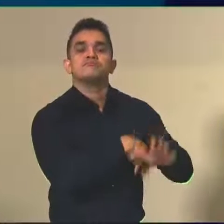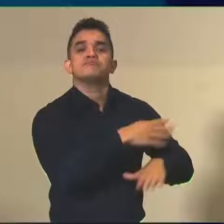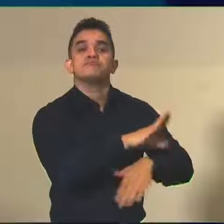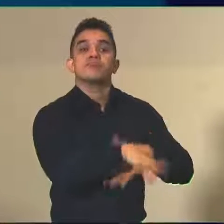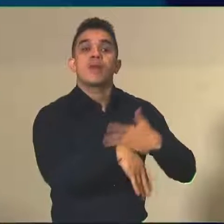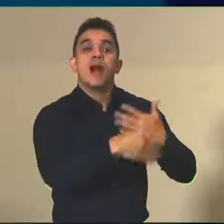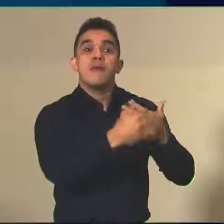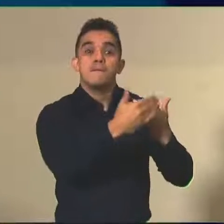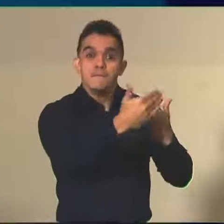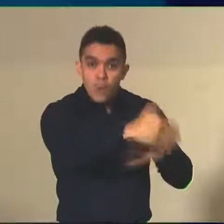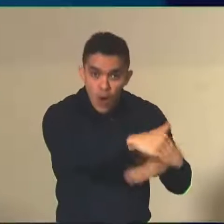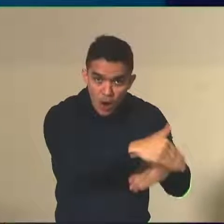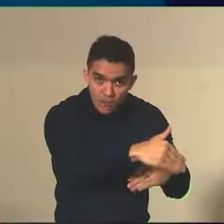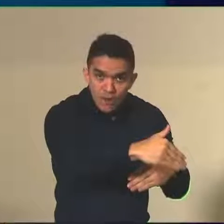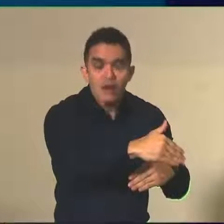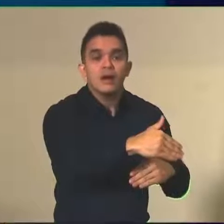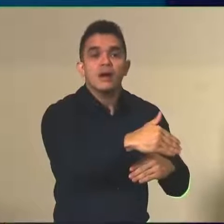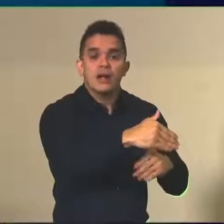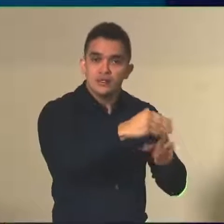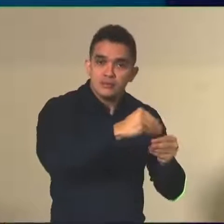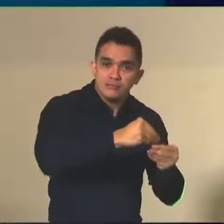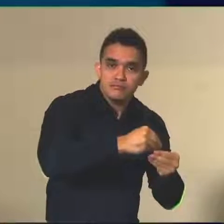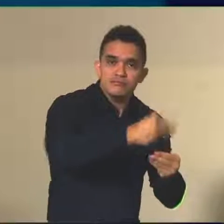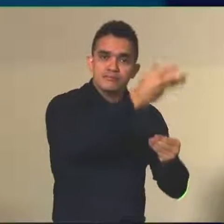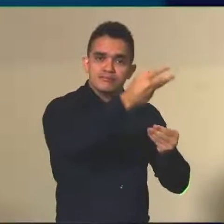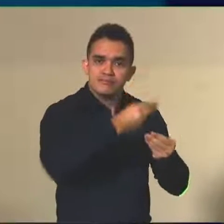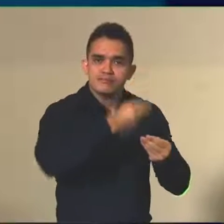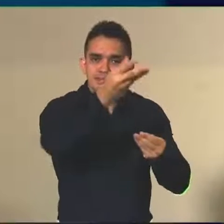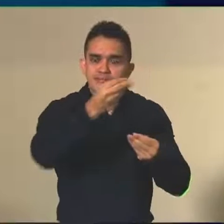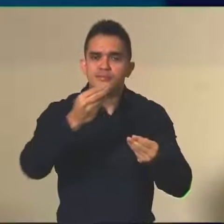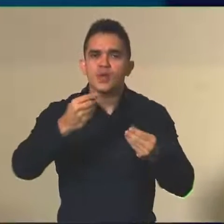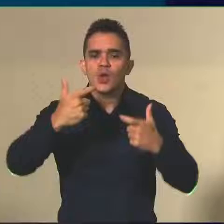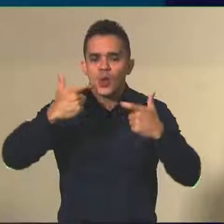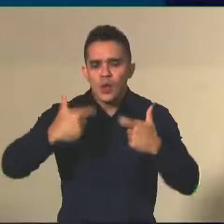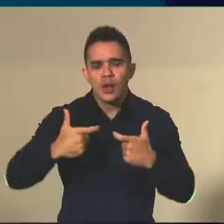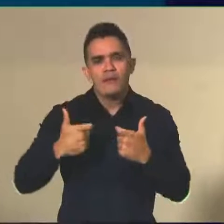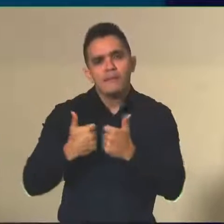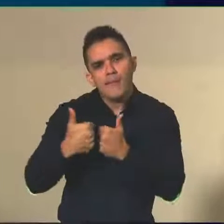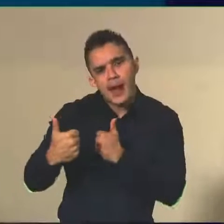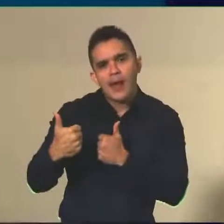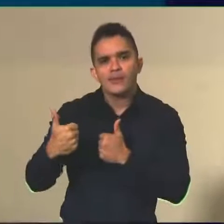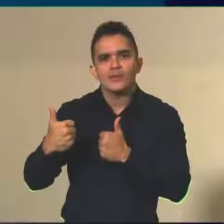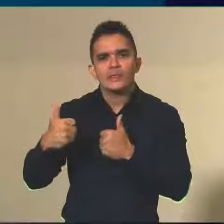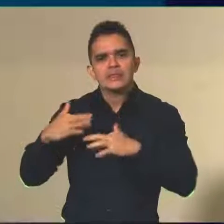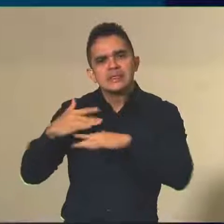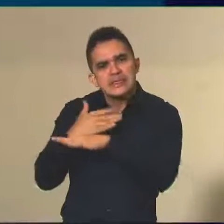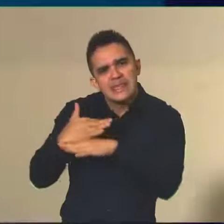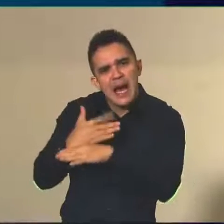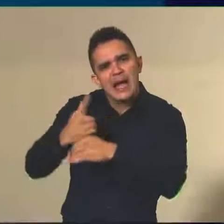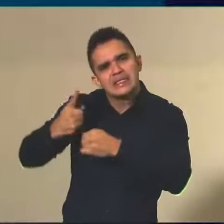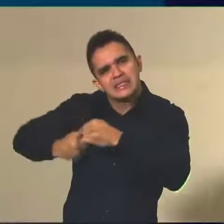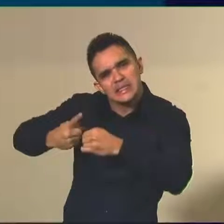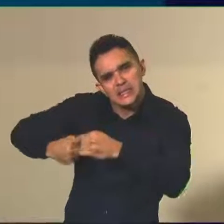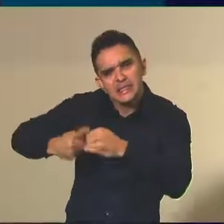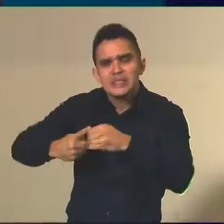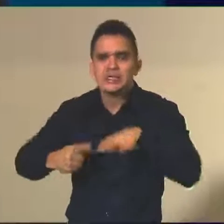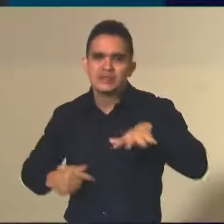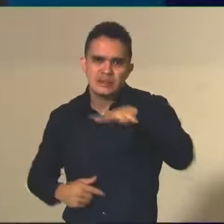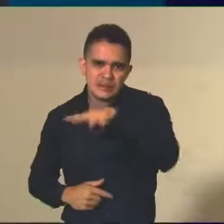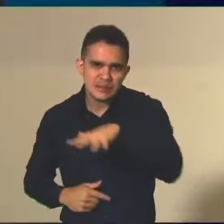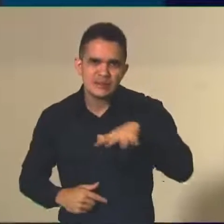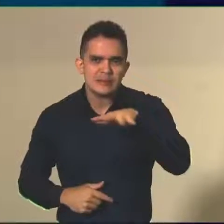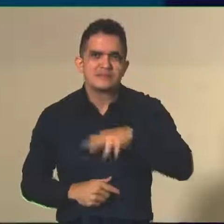regionalizadas, para locais mais próximos dos municípios de aplicação, depois é feita a interiorização, aí,